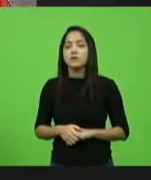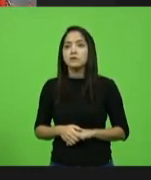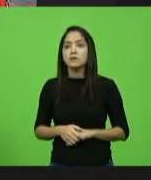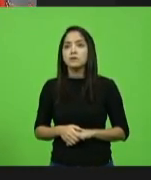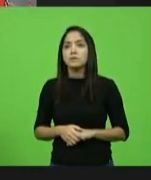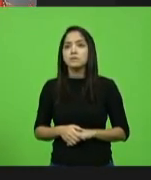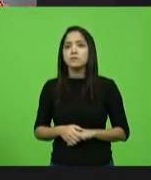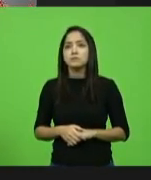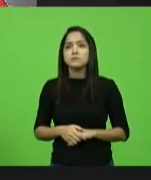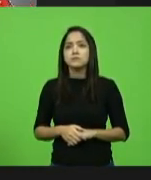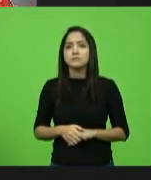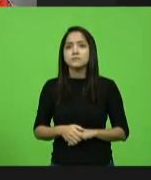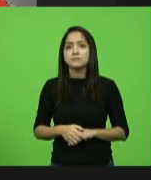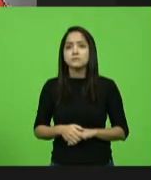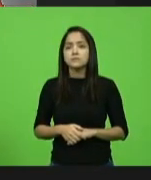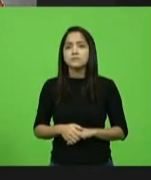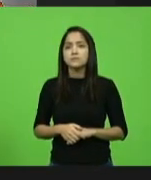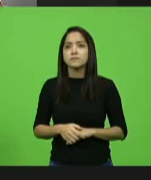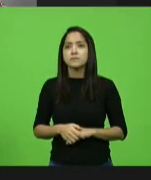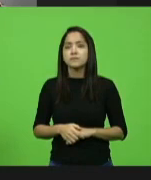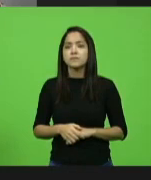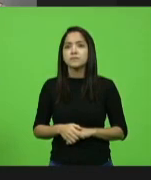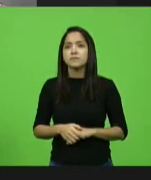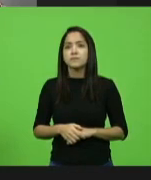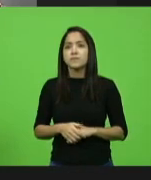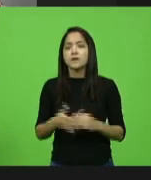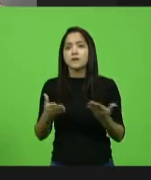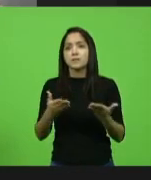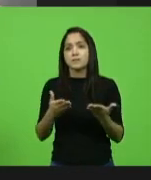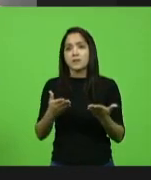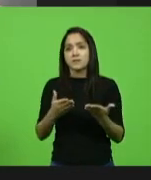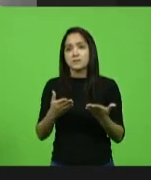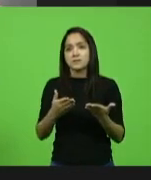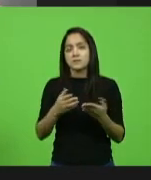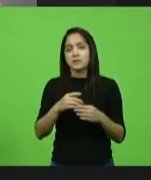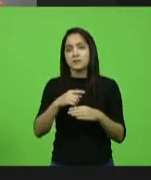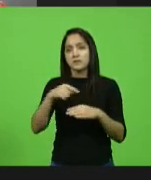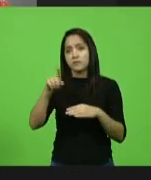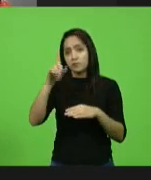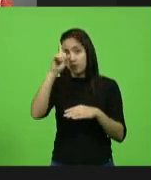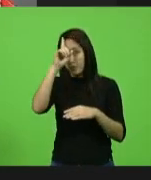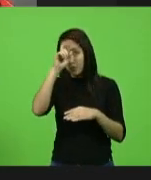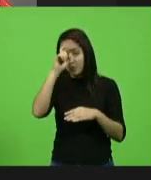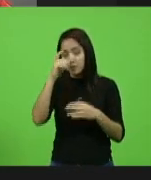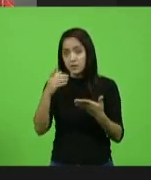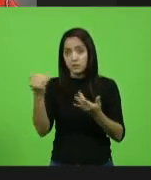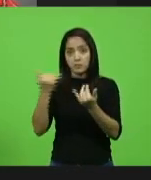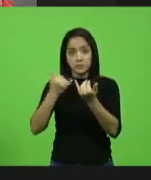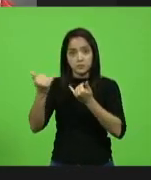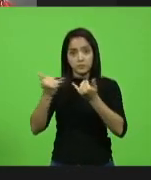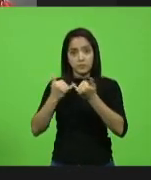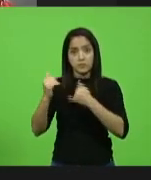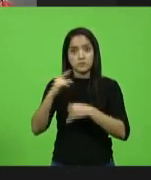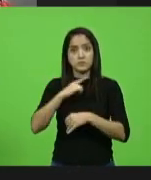não com alegria, mas está hospitalizado pelas informações que tem.